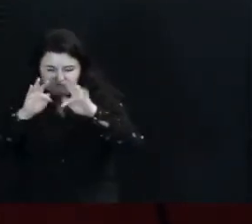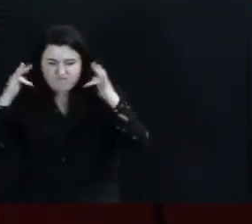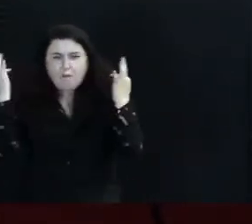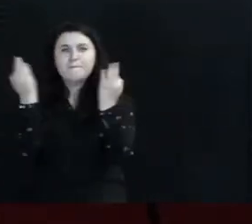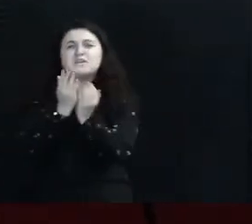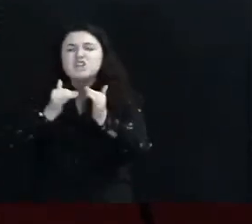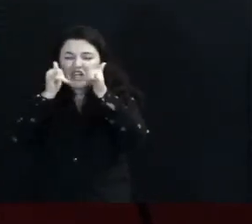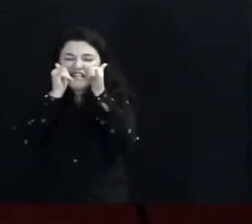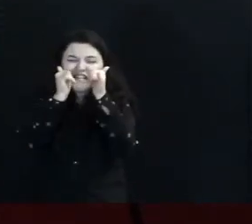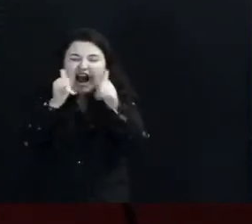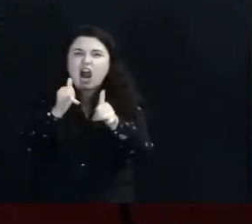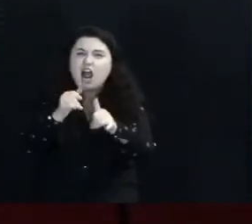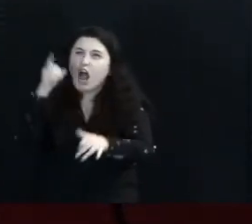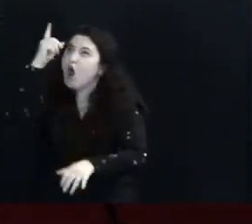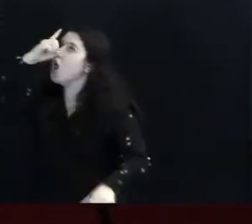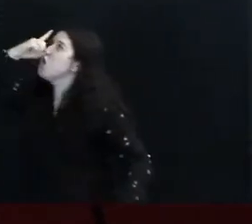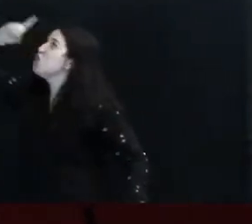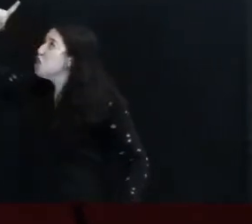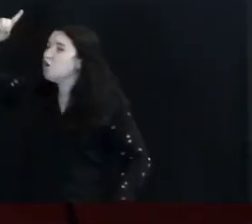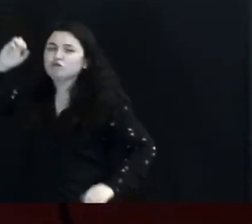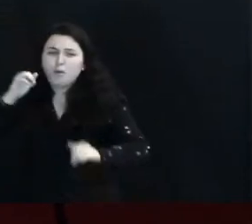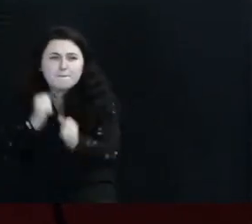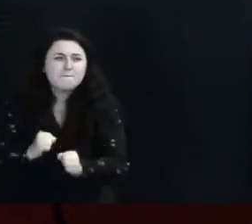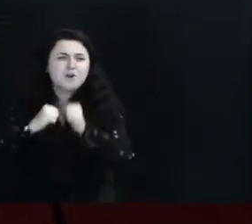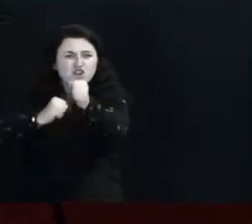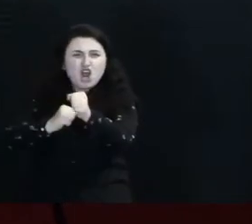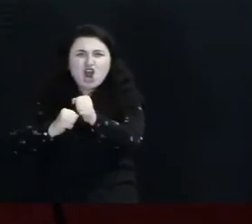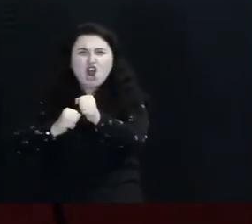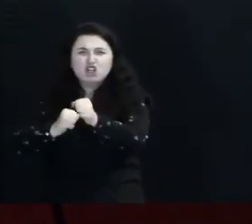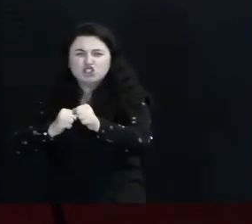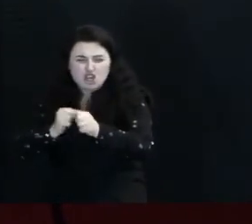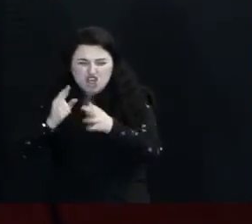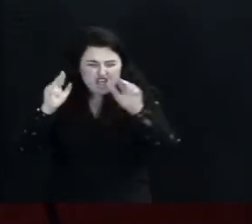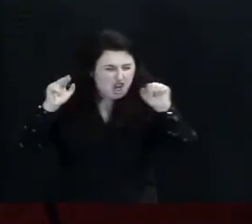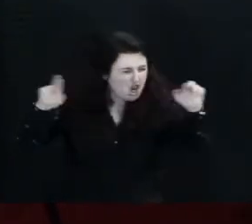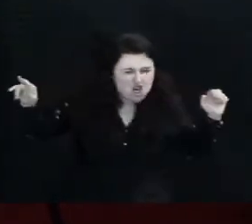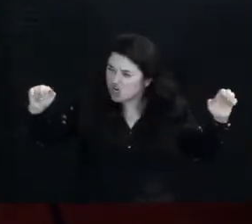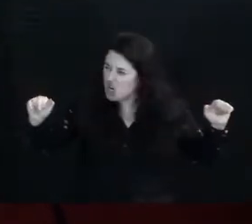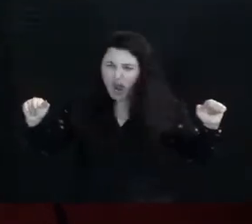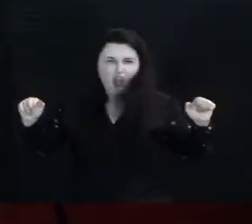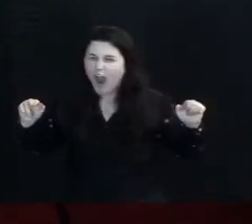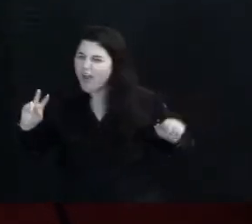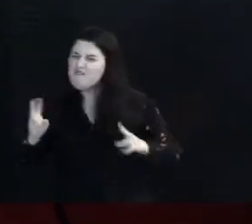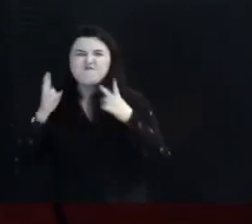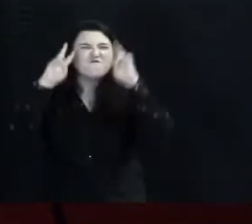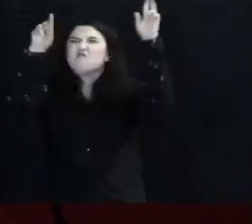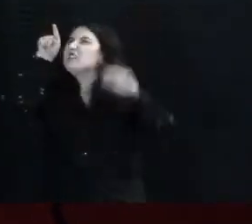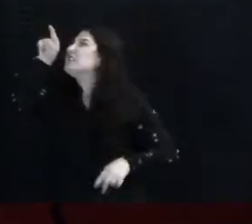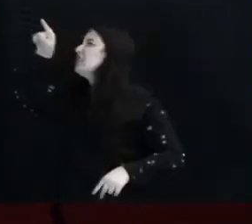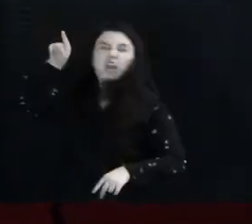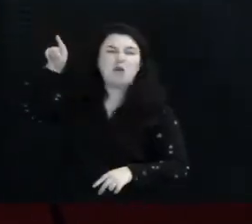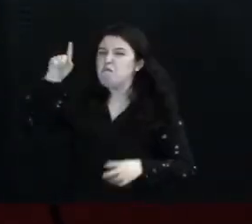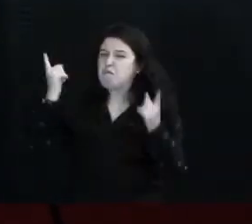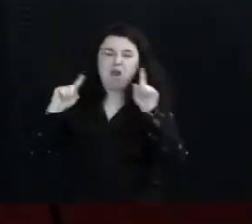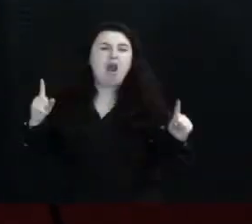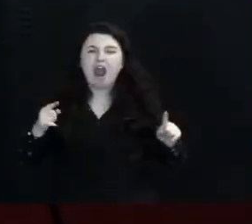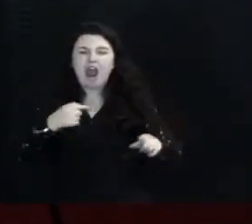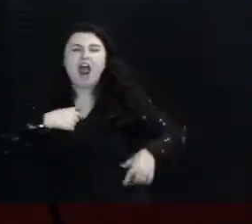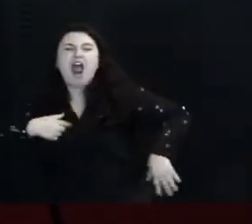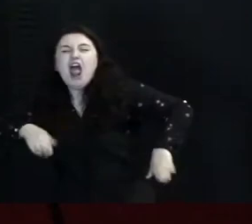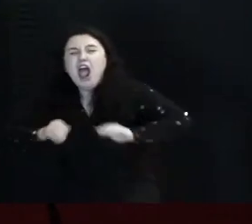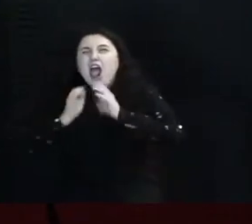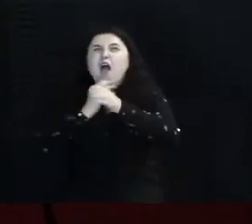declara, ele é poderoso ele é invencível, eu passo agora por esse véu, eu rompo os meus